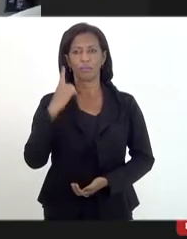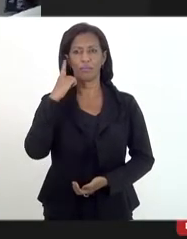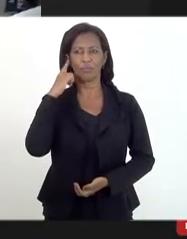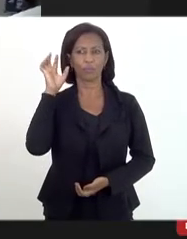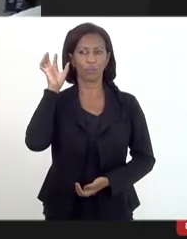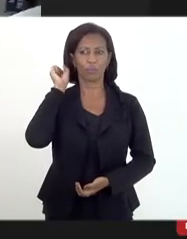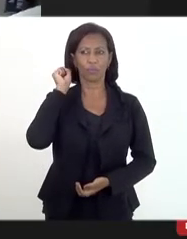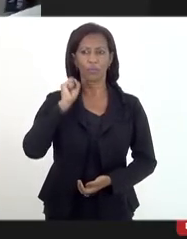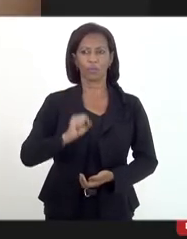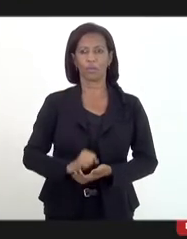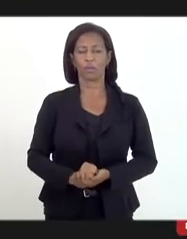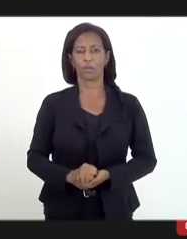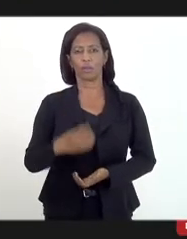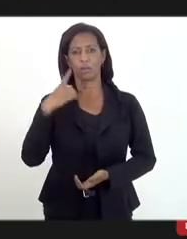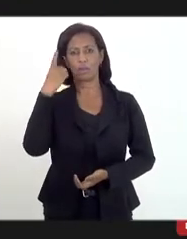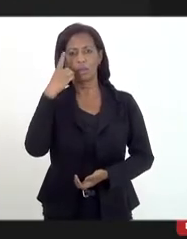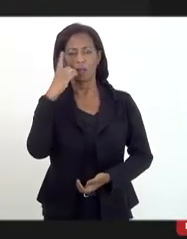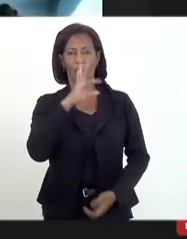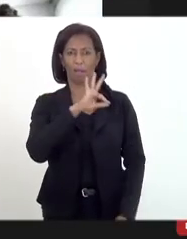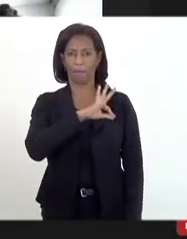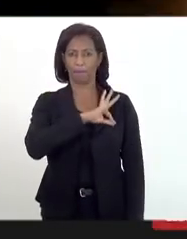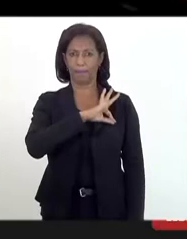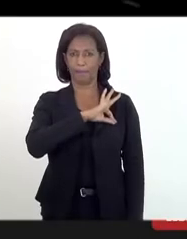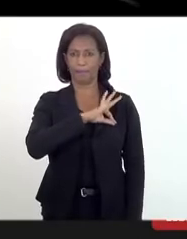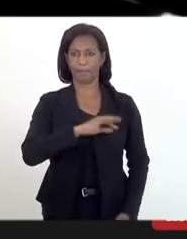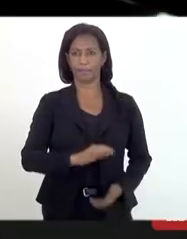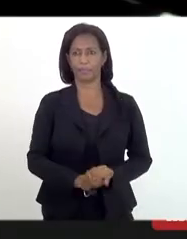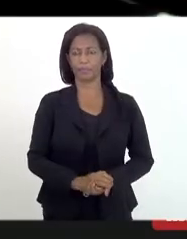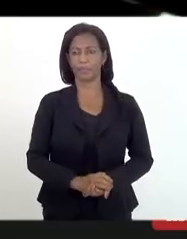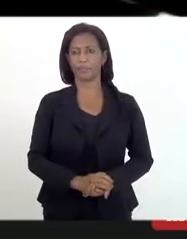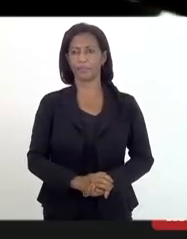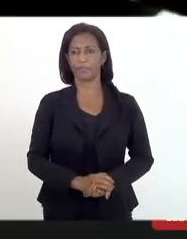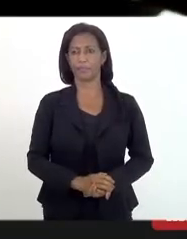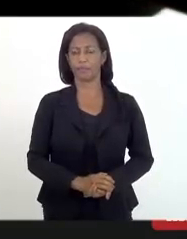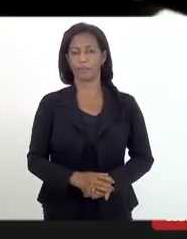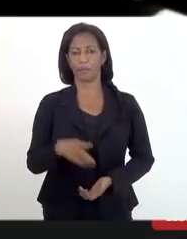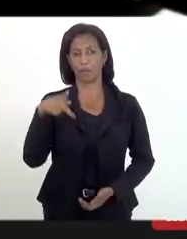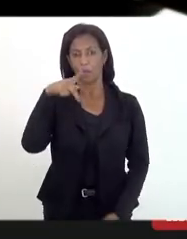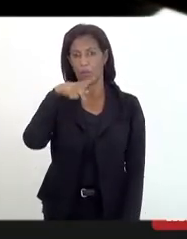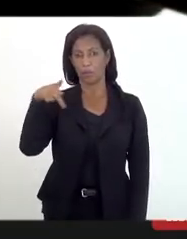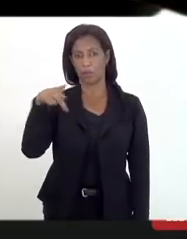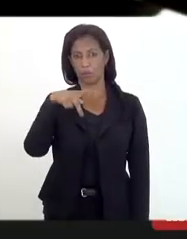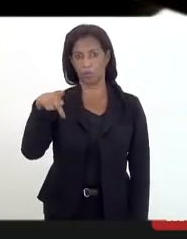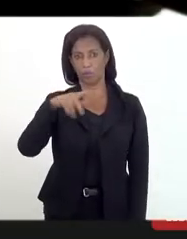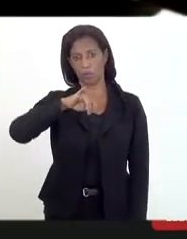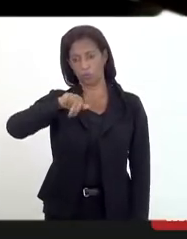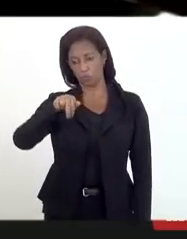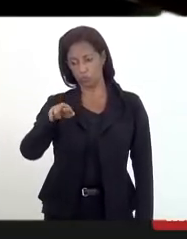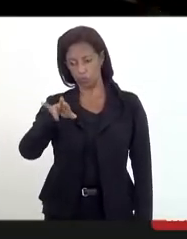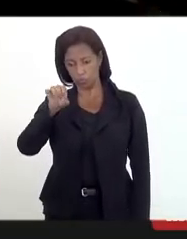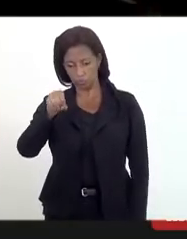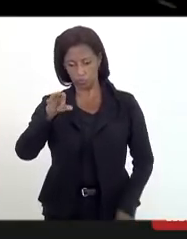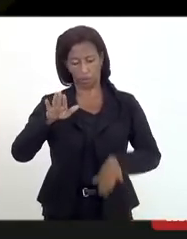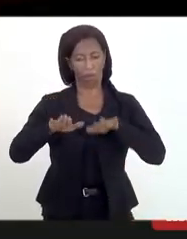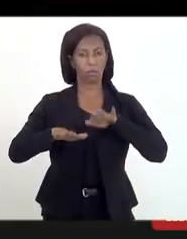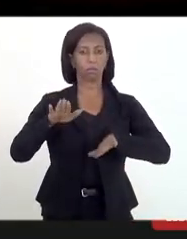Deputada Marca, o professor Édio da Silva Júnior é talvez